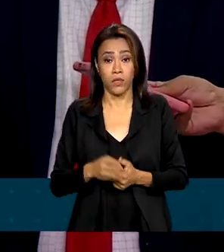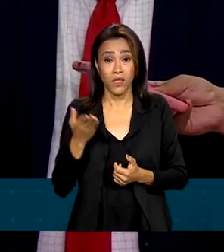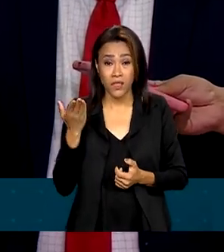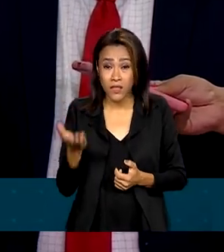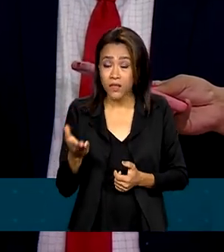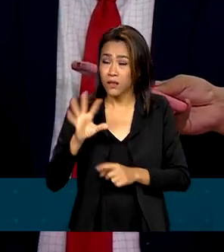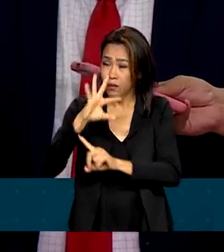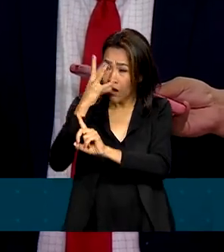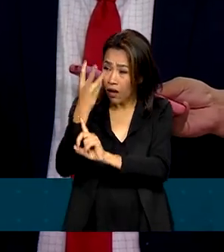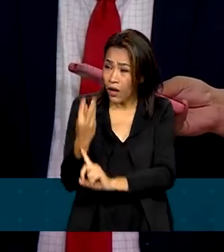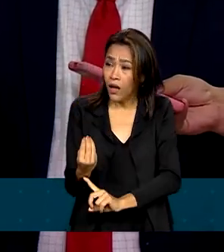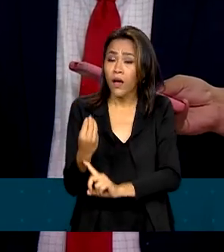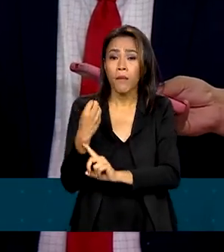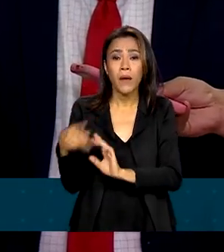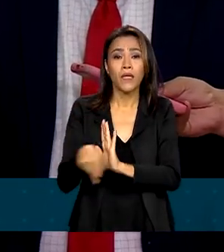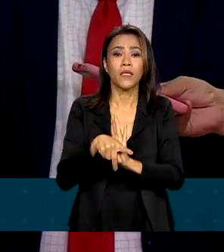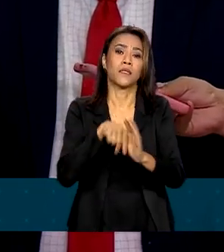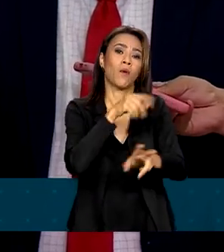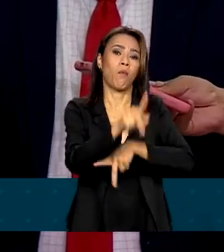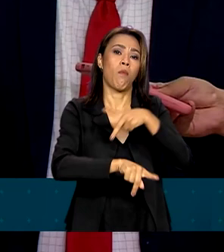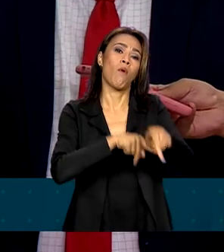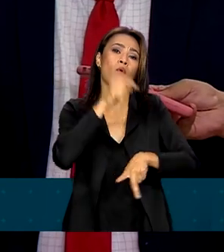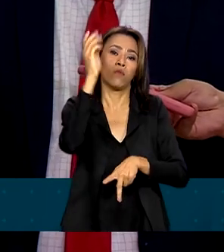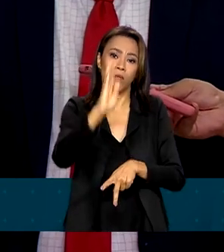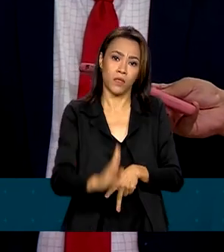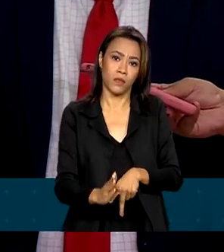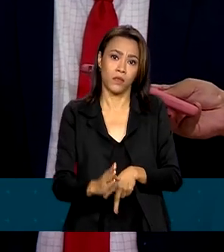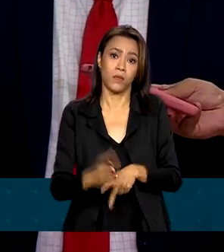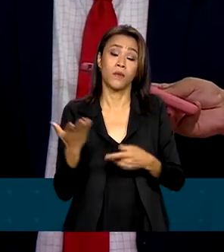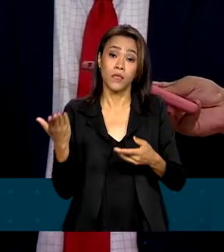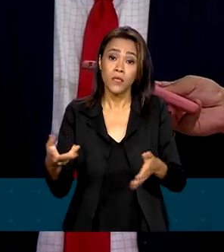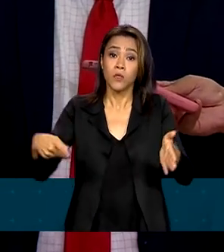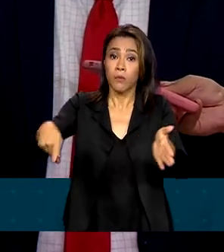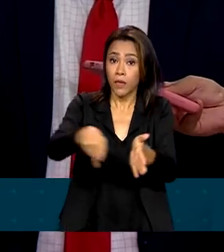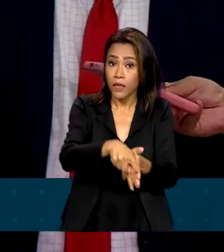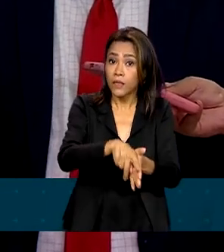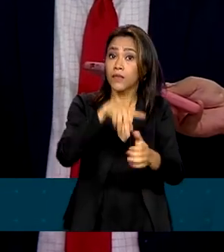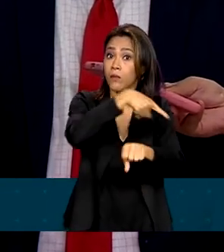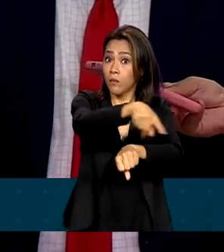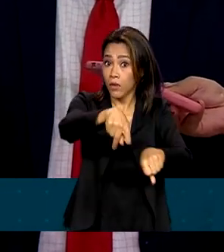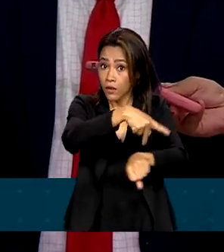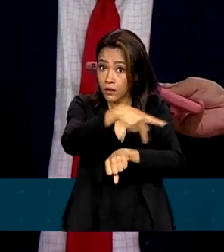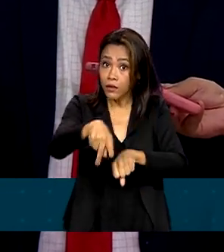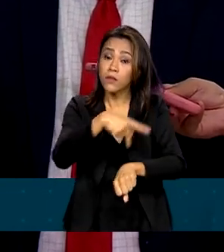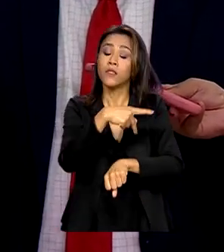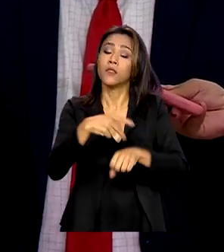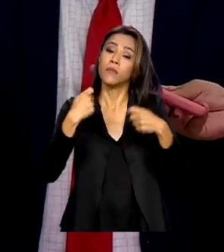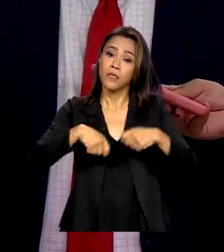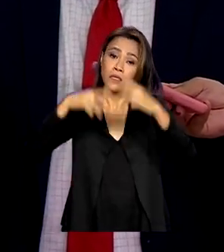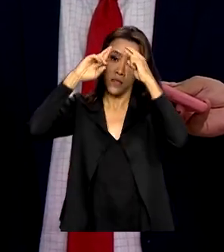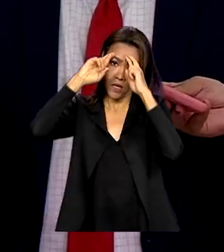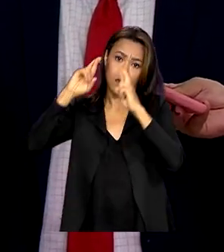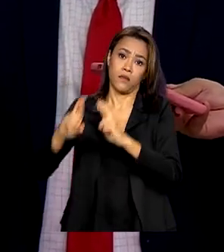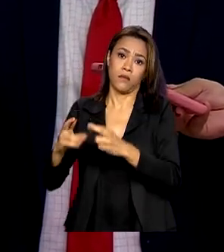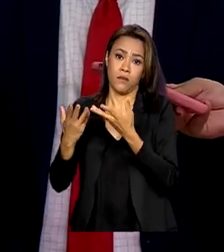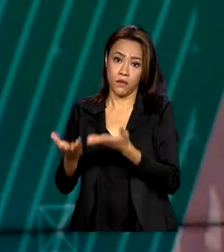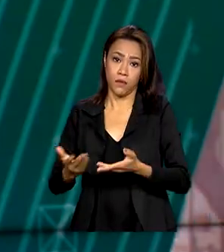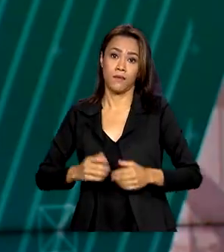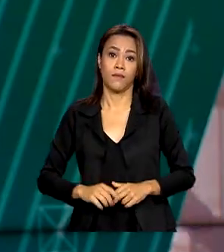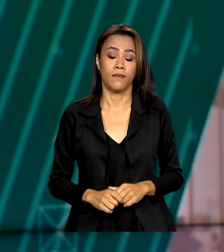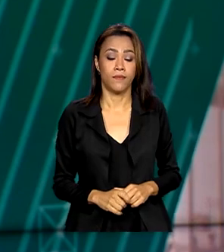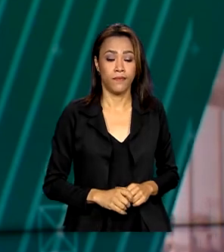artístico, um tesouro do povo brasileiro. Isso é um pertencimento da nação, do Estado, e que precisa ser respeitado a sua integridade.